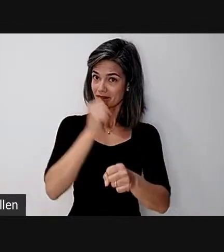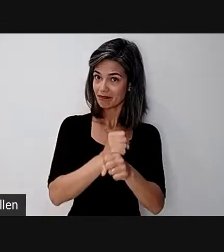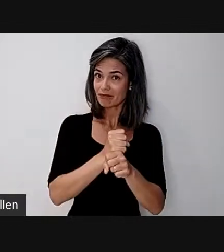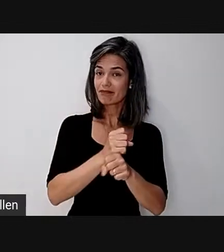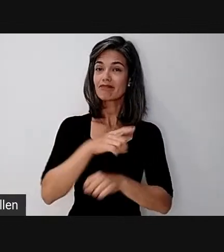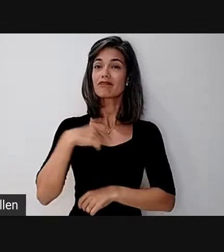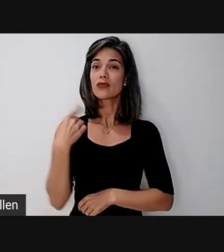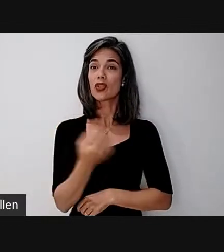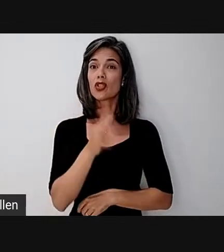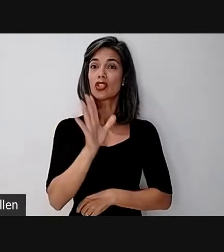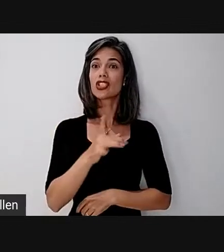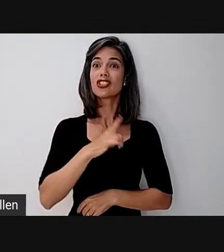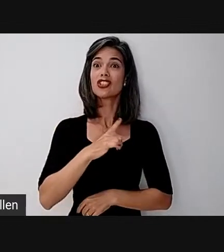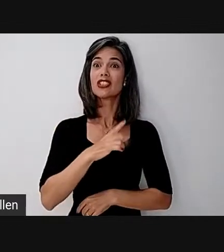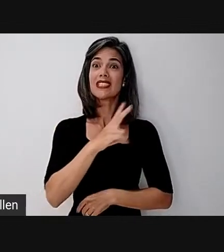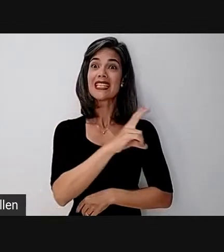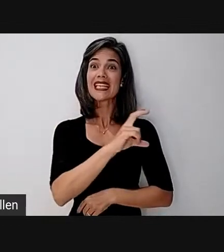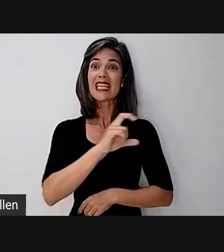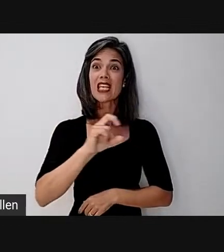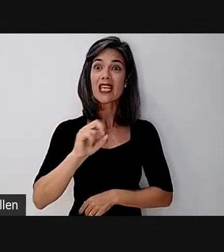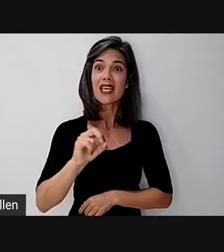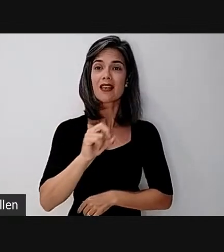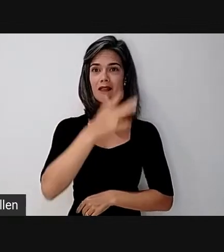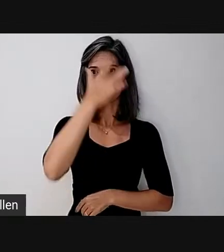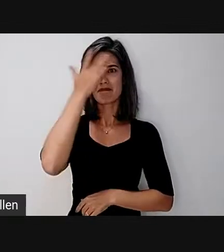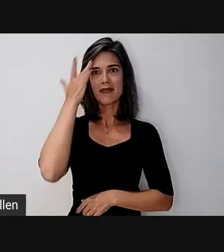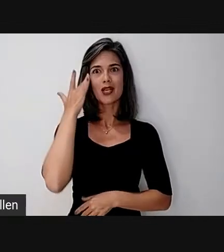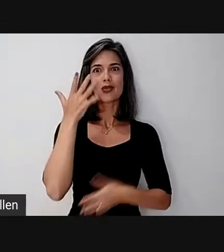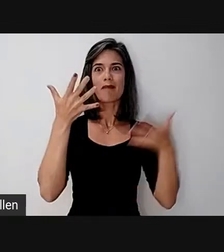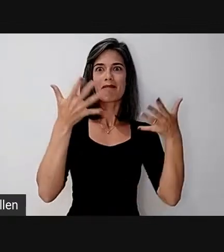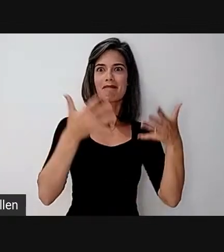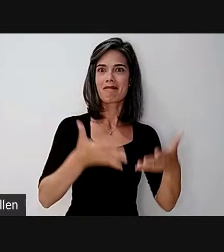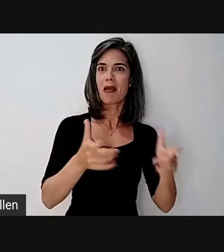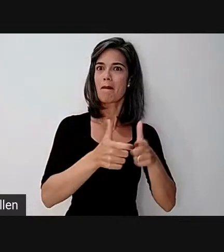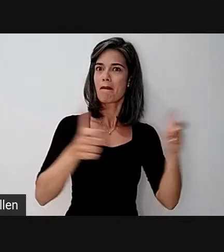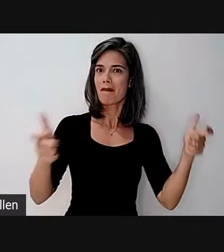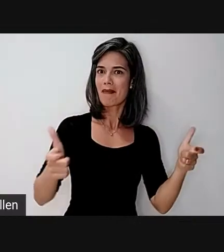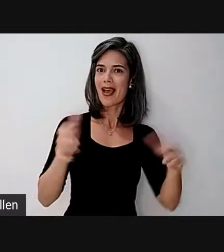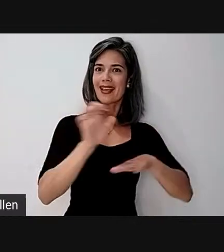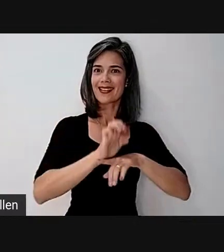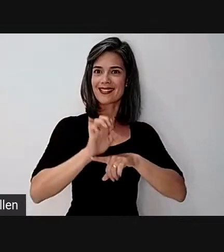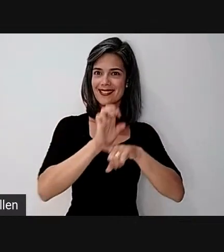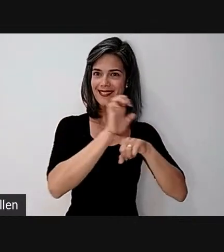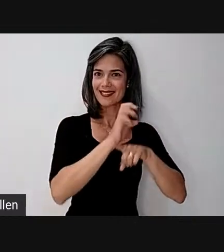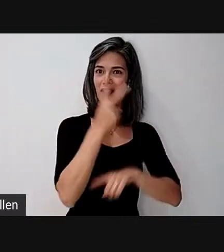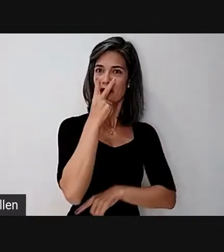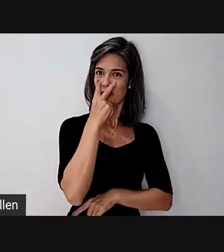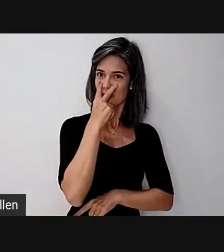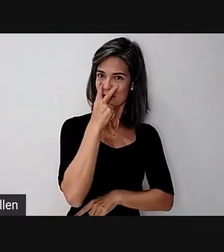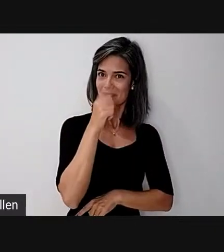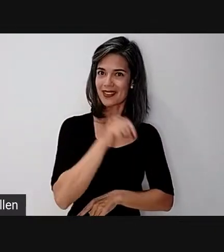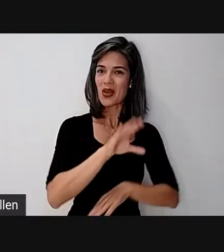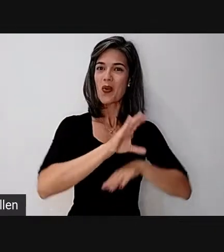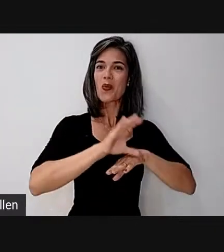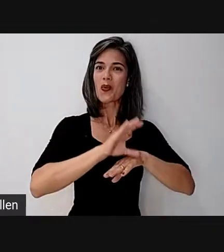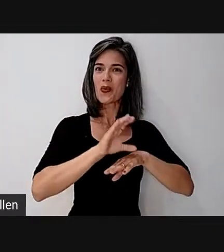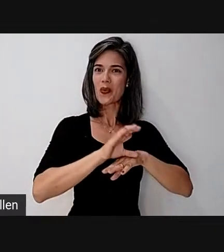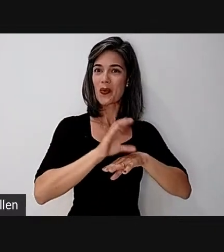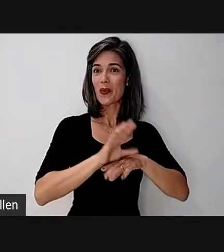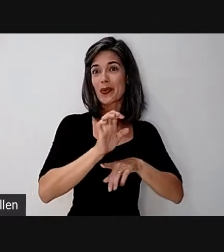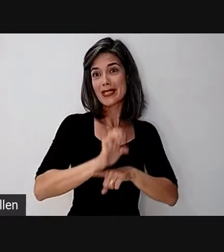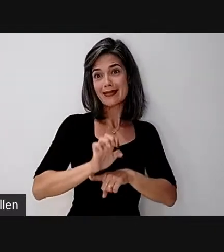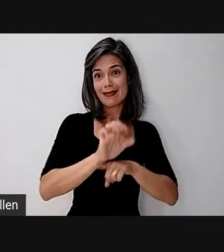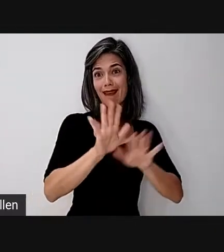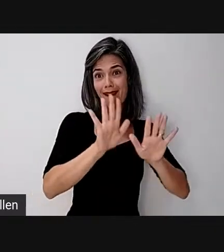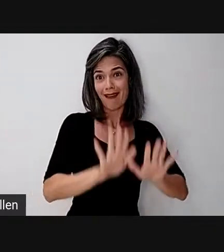nós atingimos 500 cursistas, majoritariamente do Espírito Santo. Foi um curso regional. Neste